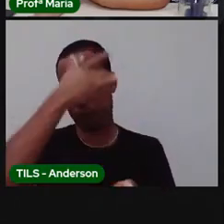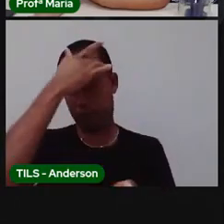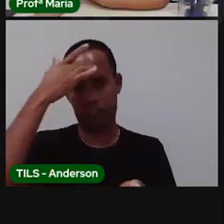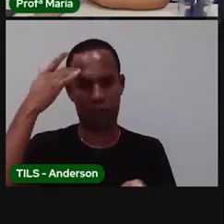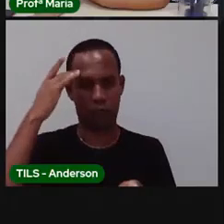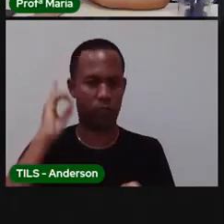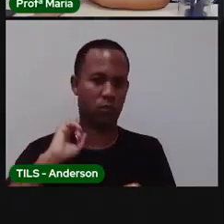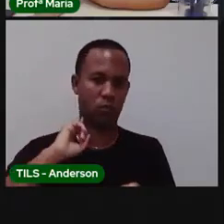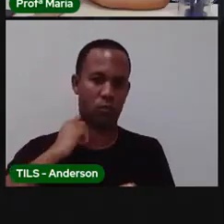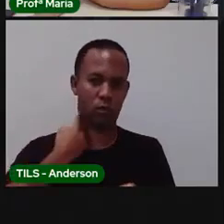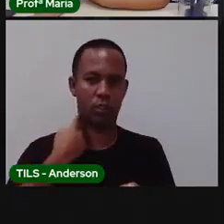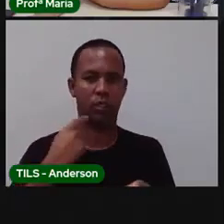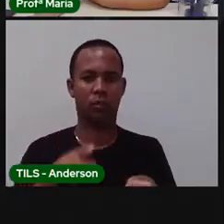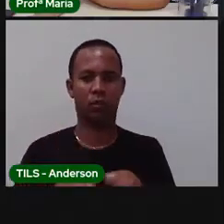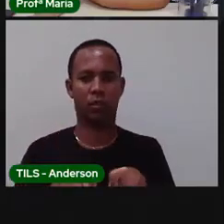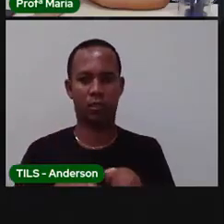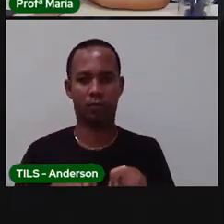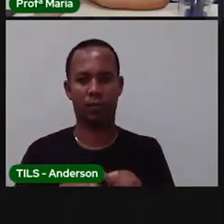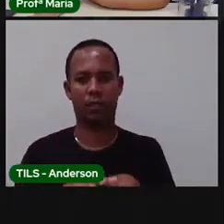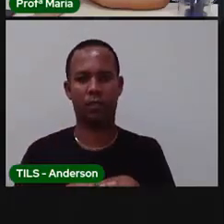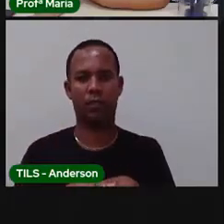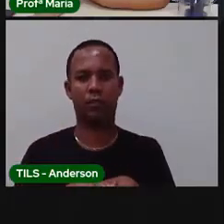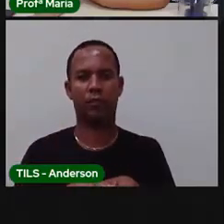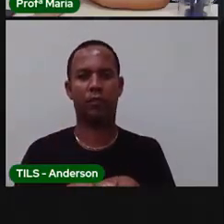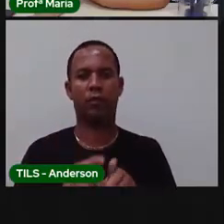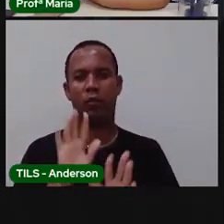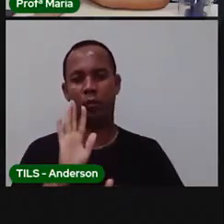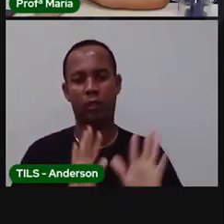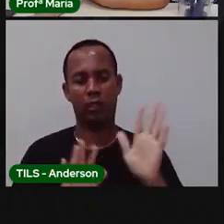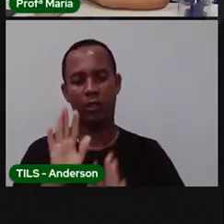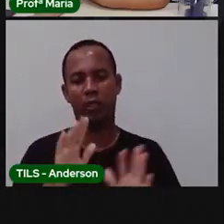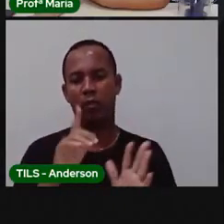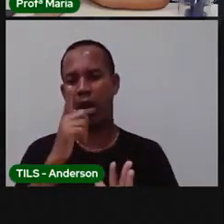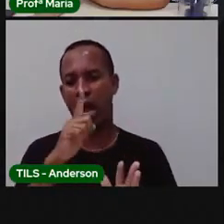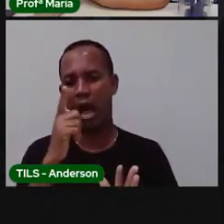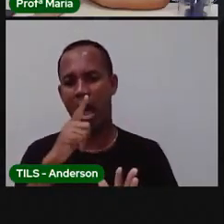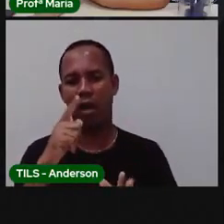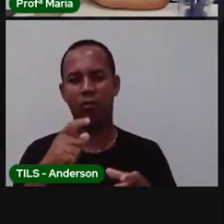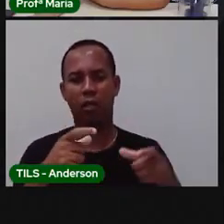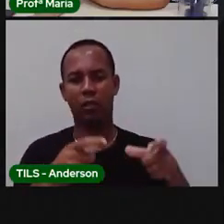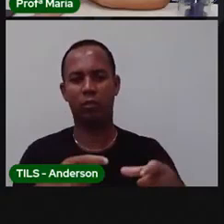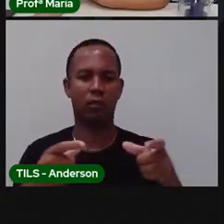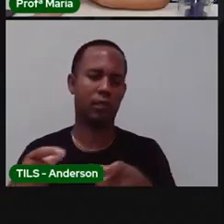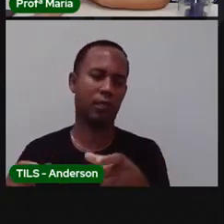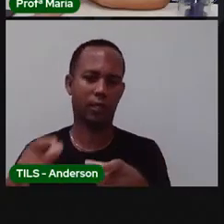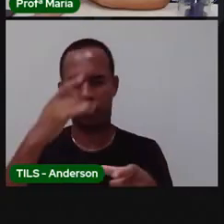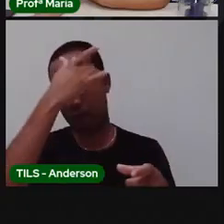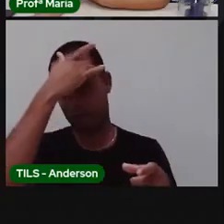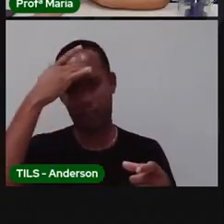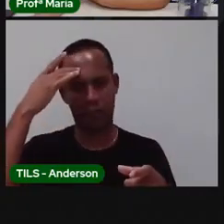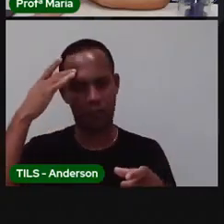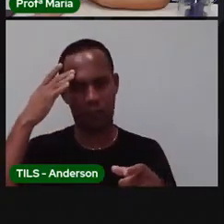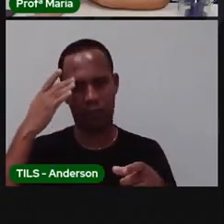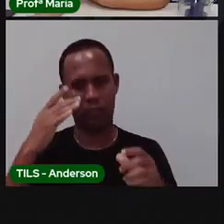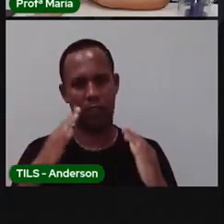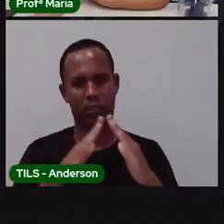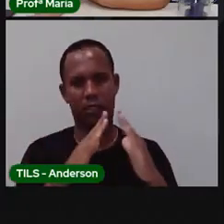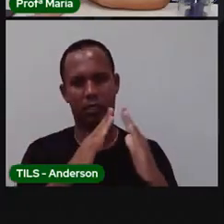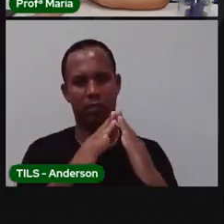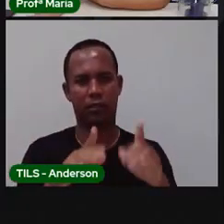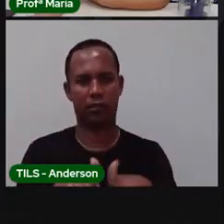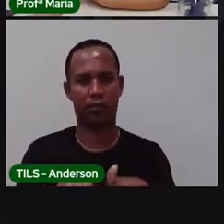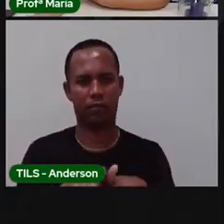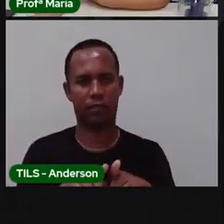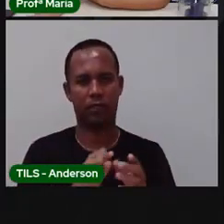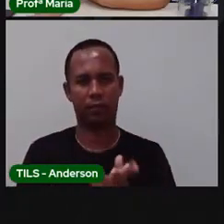aumentar muito os tratamentos e cuidados com a água que vai ser distribuída à população então